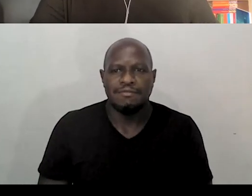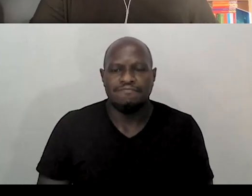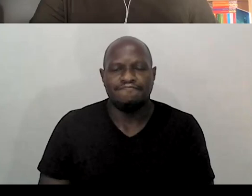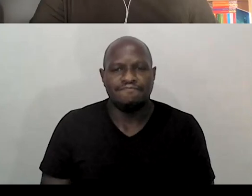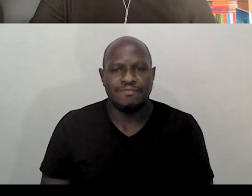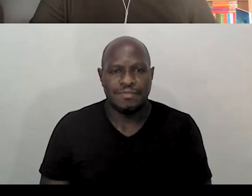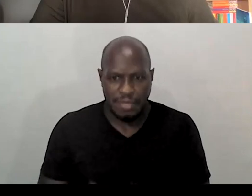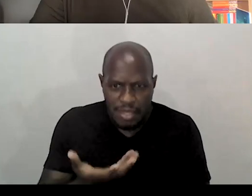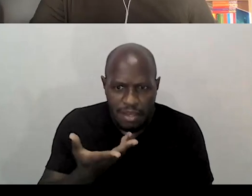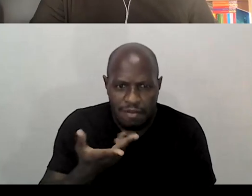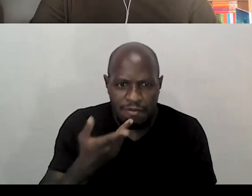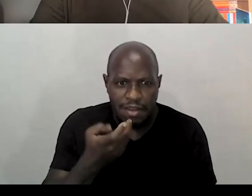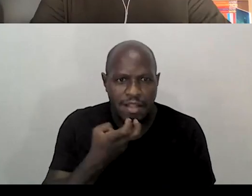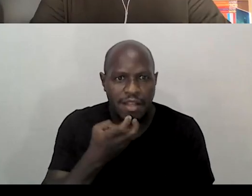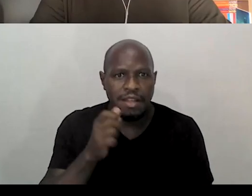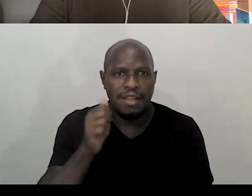Quer falar, Andréia?